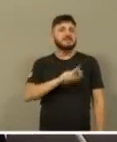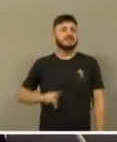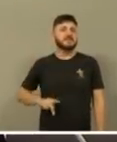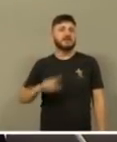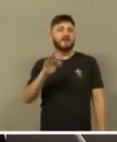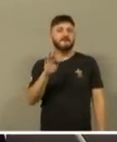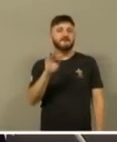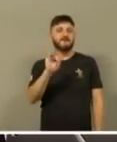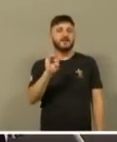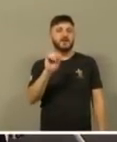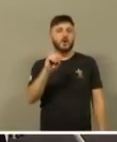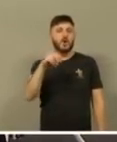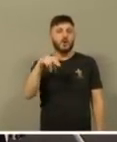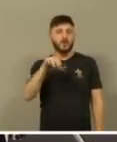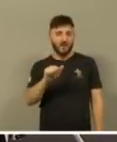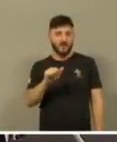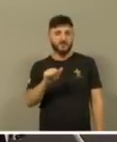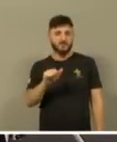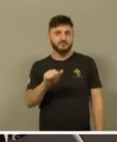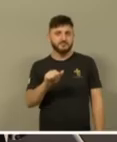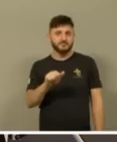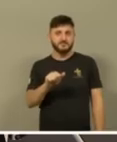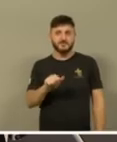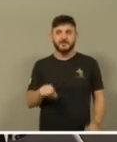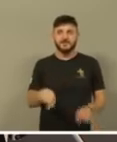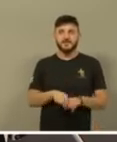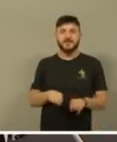bonita, por exemplo, como domar o seu dragão, um, dois,